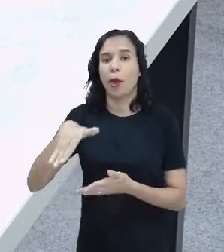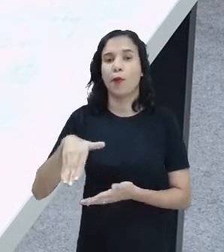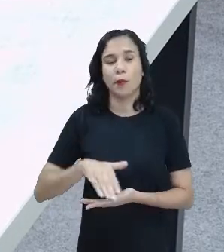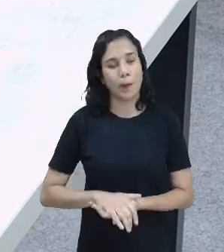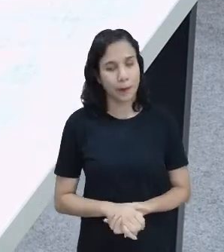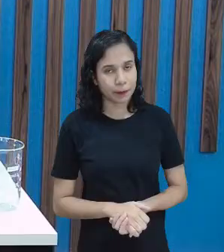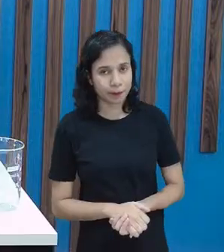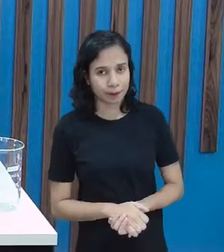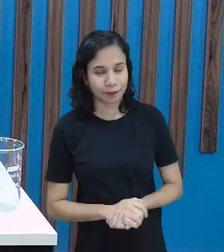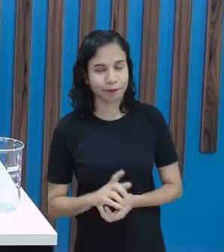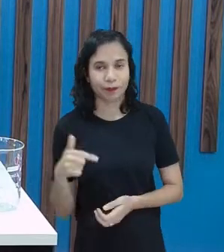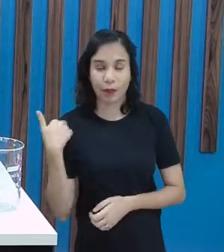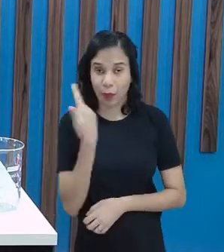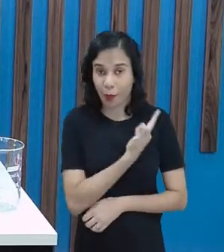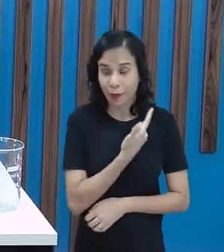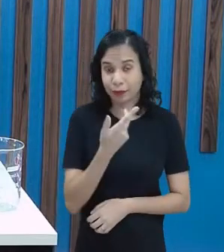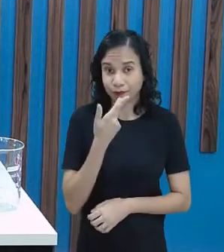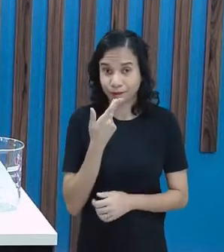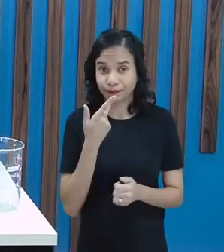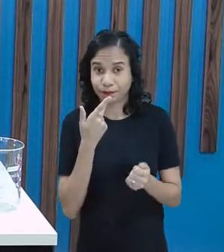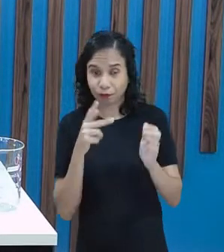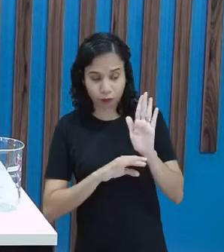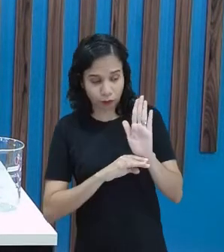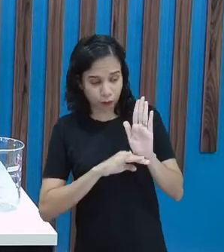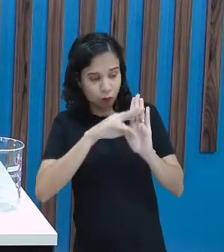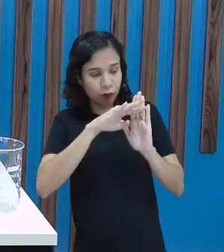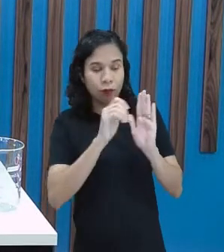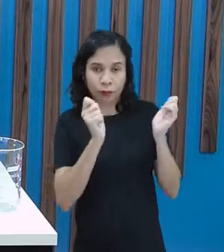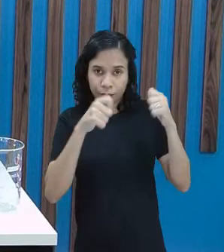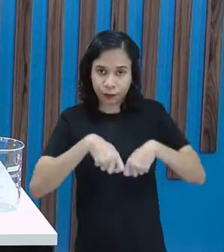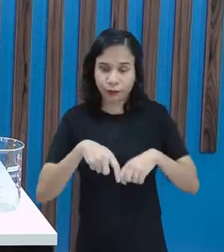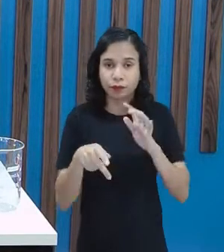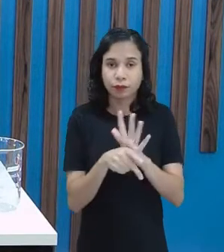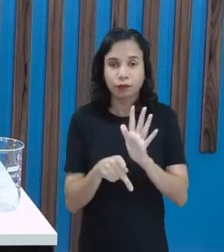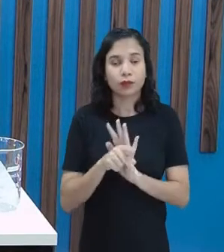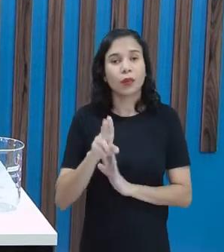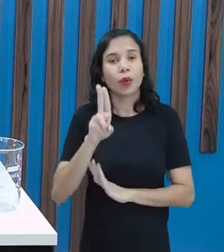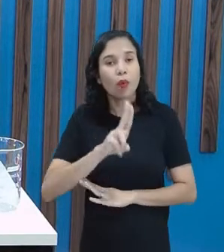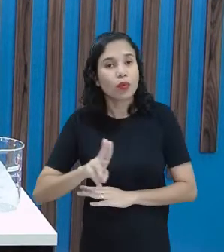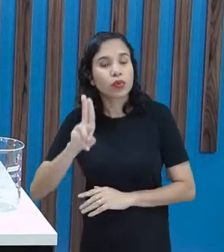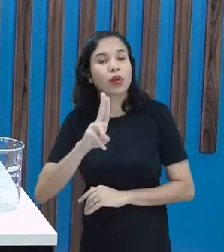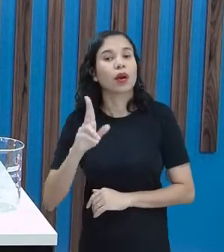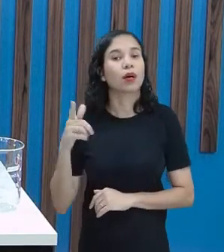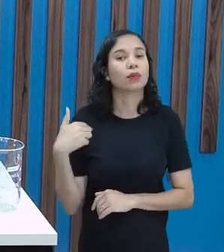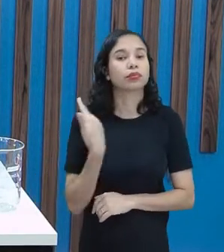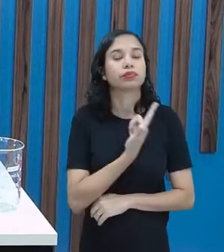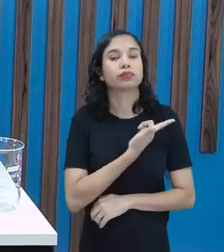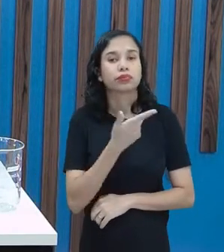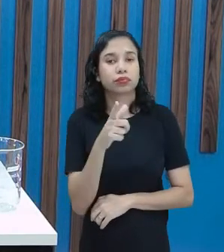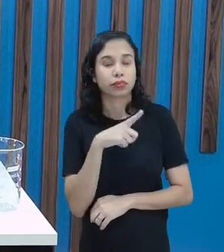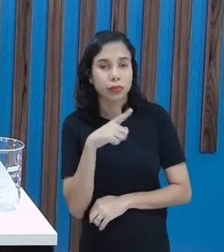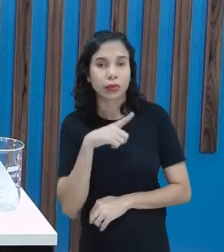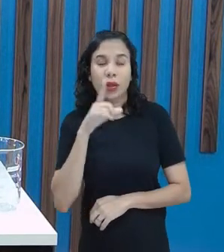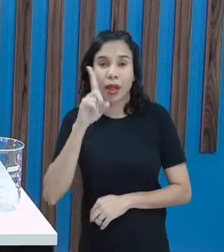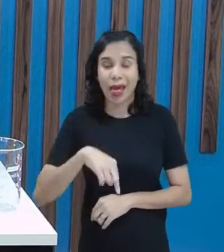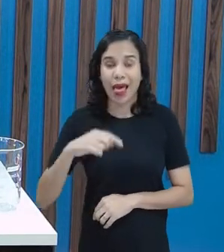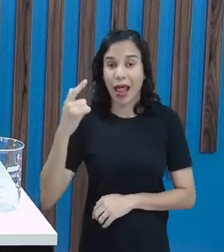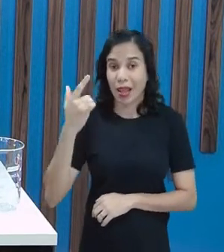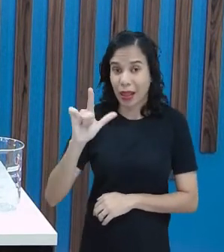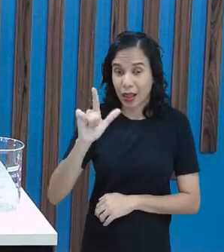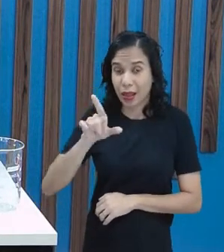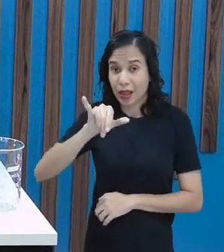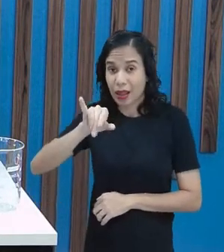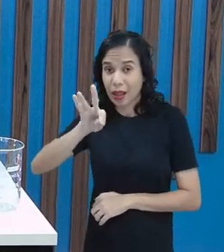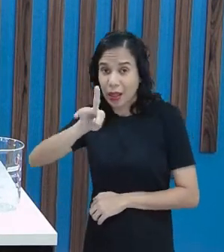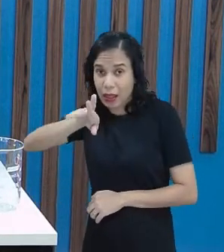meio. Quando a gente fala em capacidade, a unidade de medida que a gente tá utilizando é o litro,